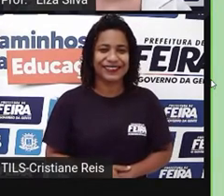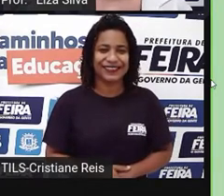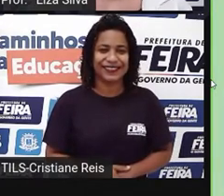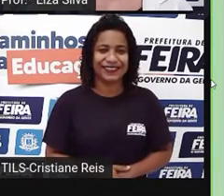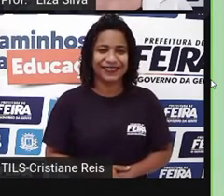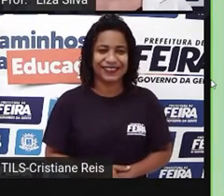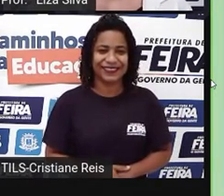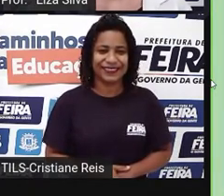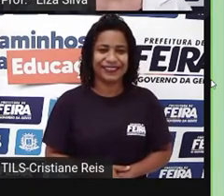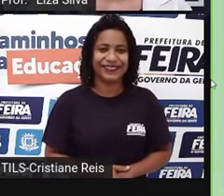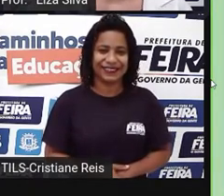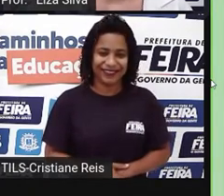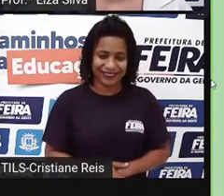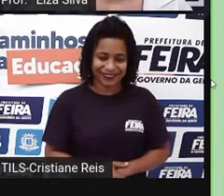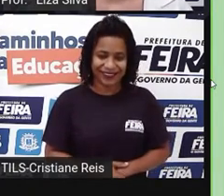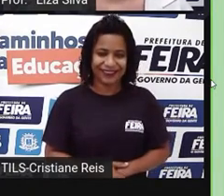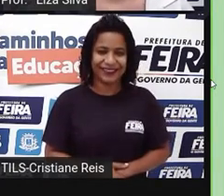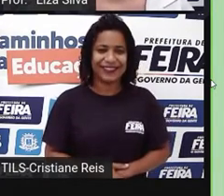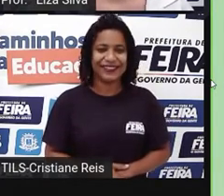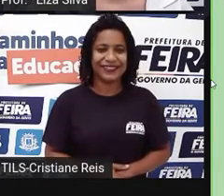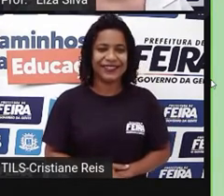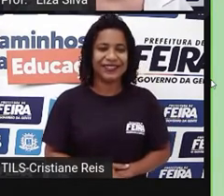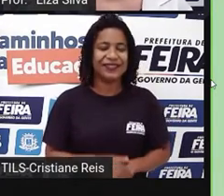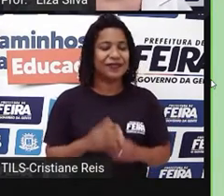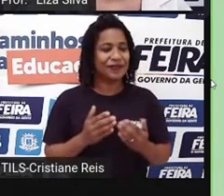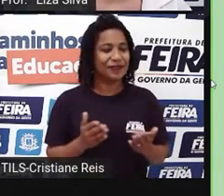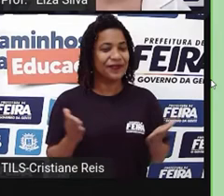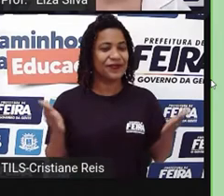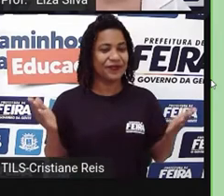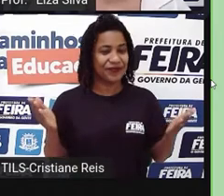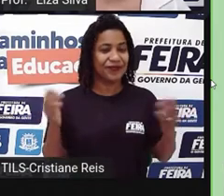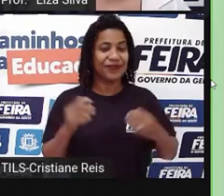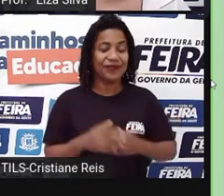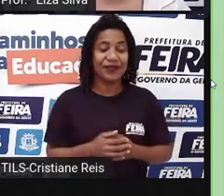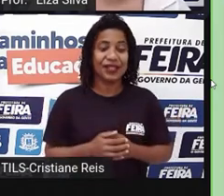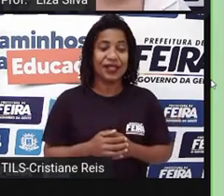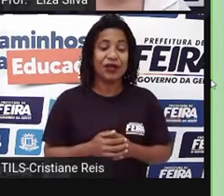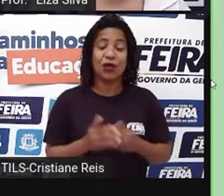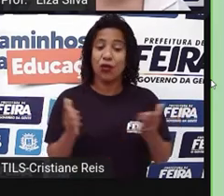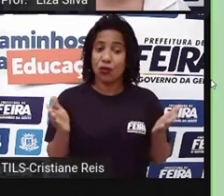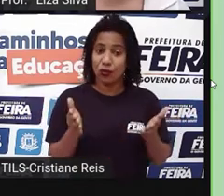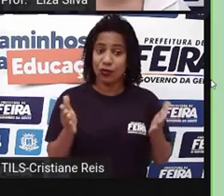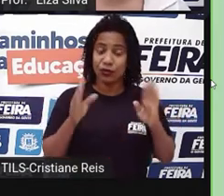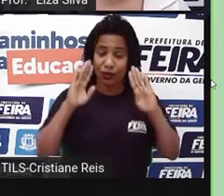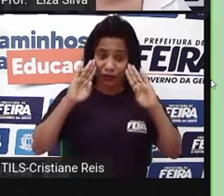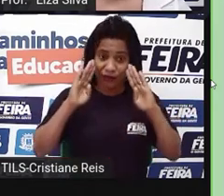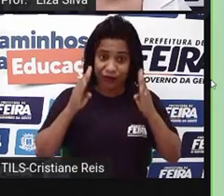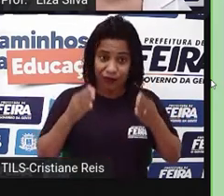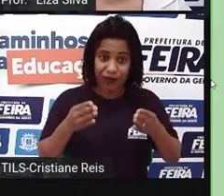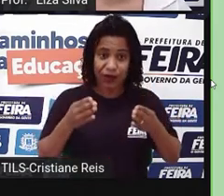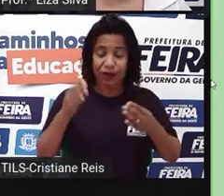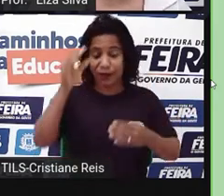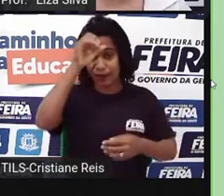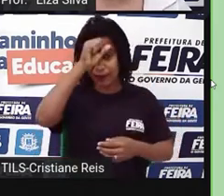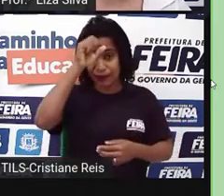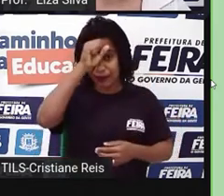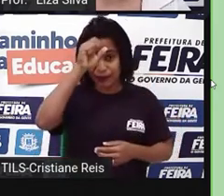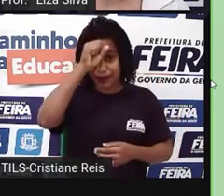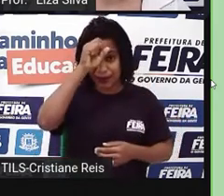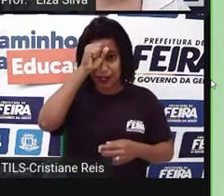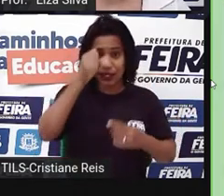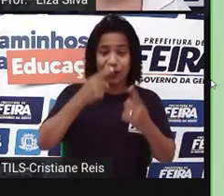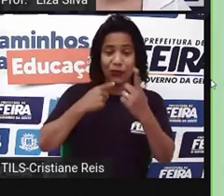Let's go with me. with me. Let's hoje nós vamos focalizar a nossa aprendizagem em uma entrevista.